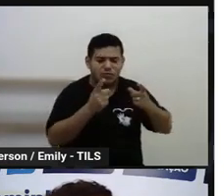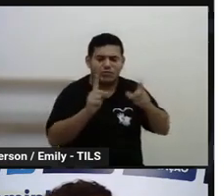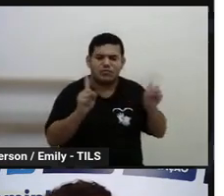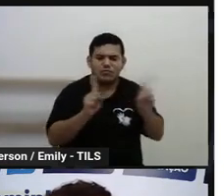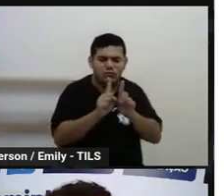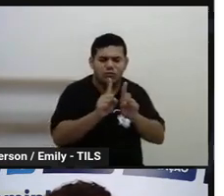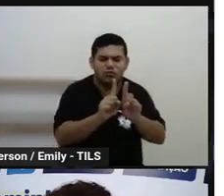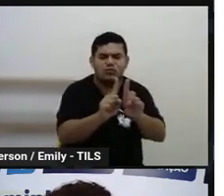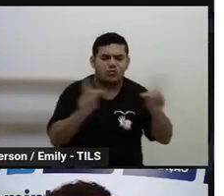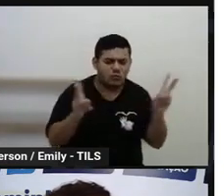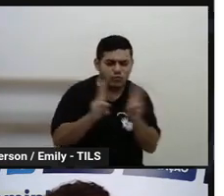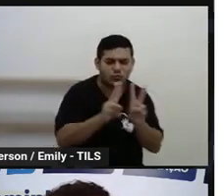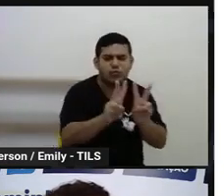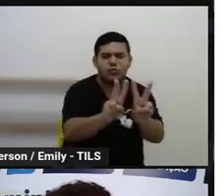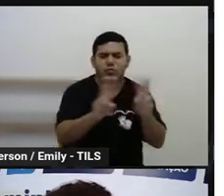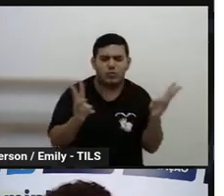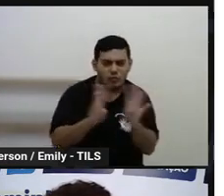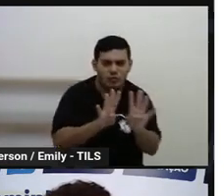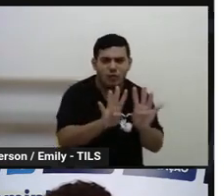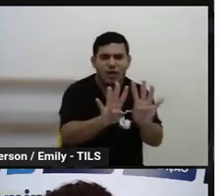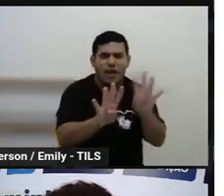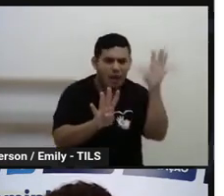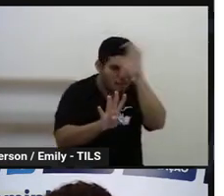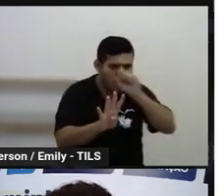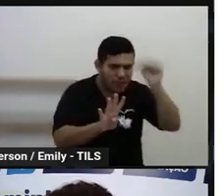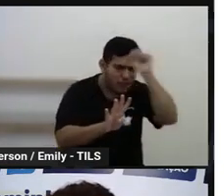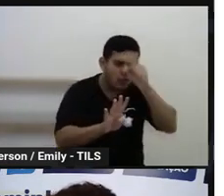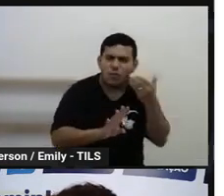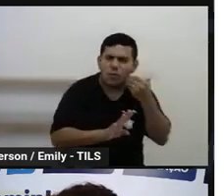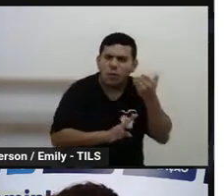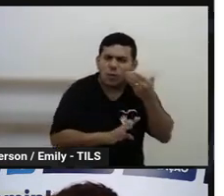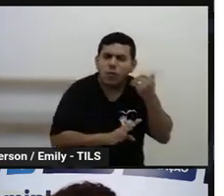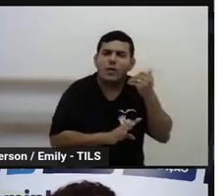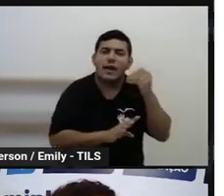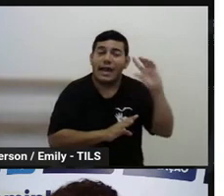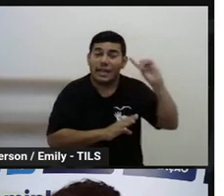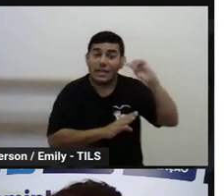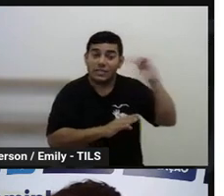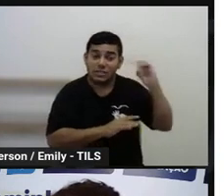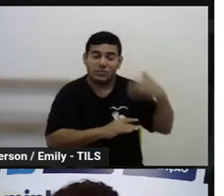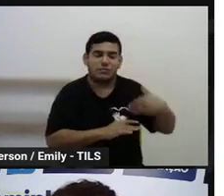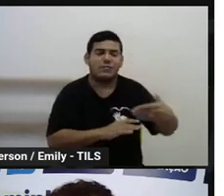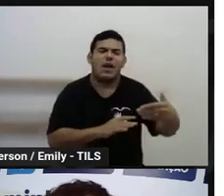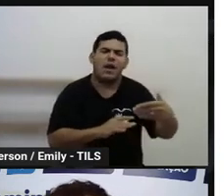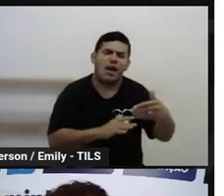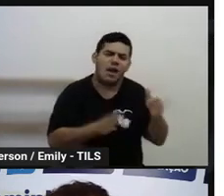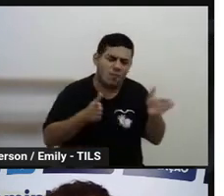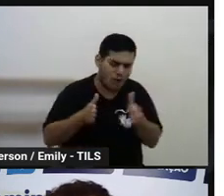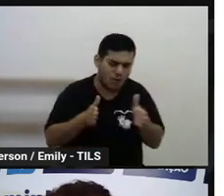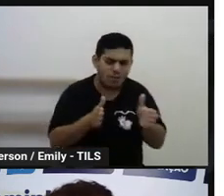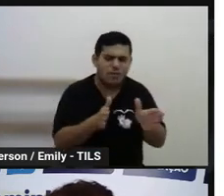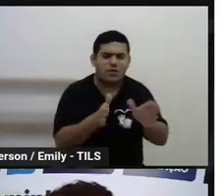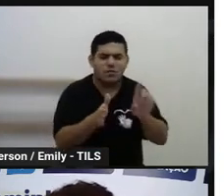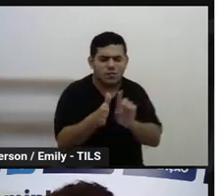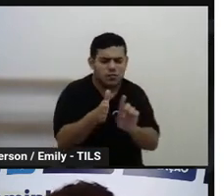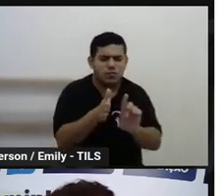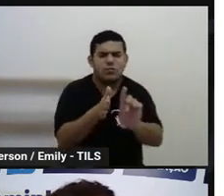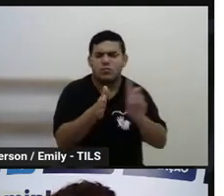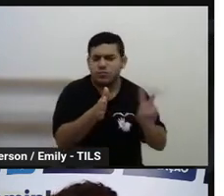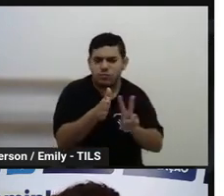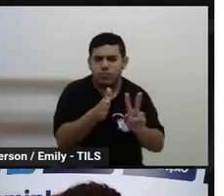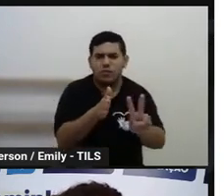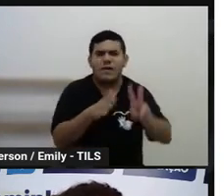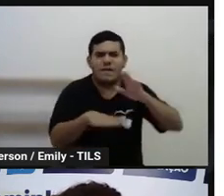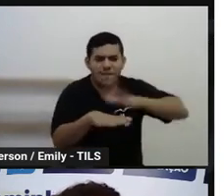estamos aprendendo a caminhar constantemente. A gente faz o caminho, a gente refaz o caminho.